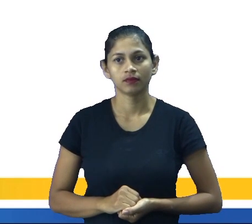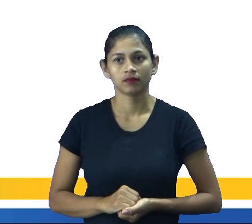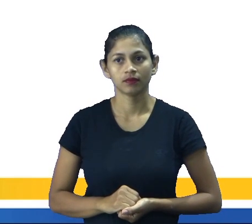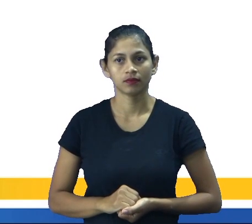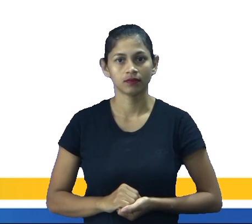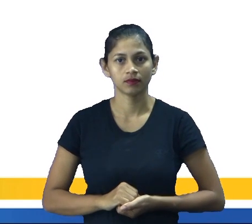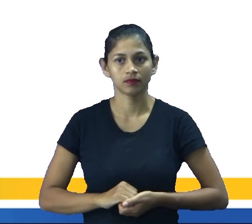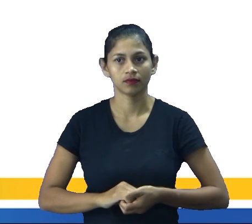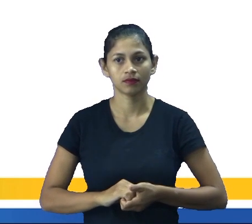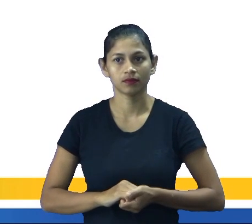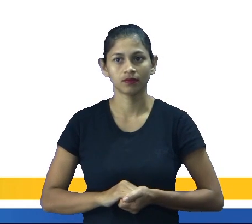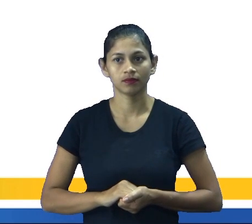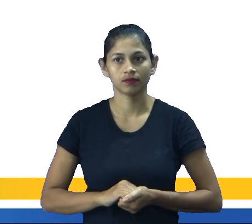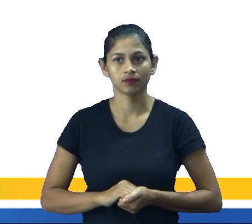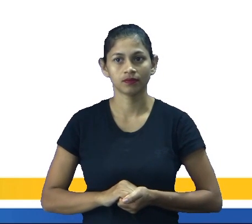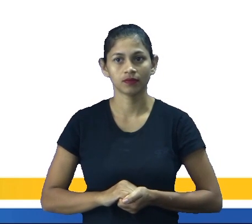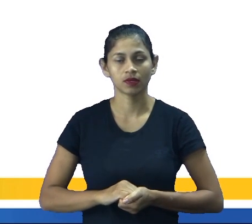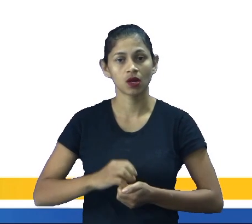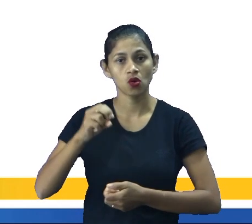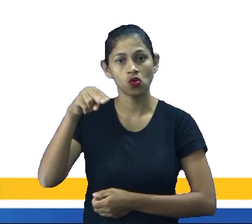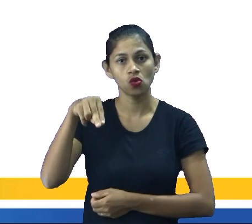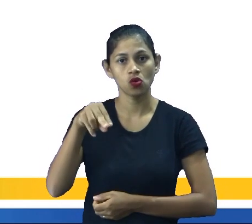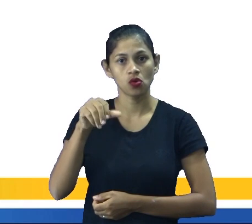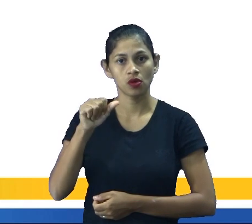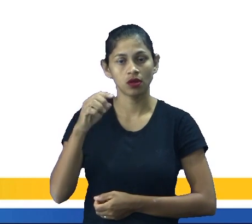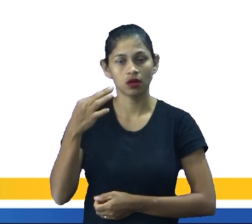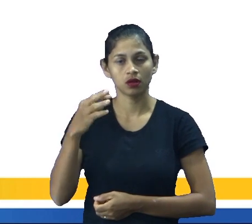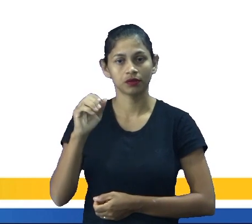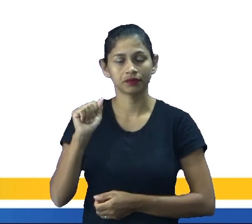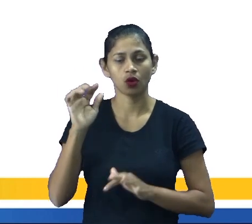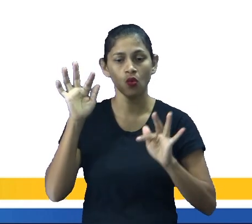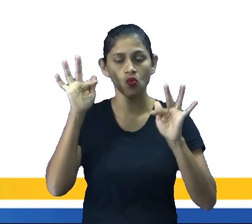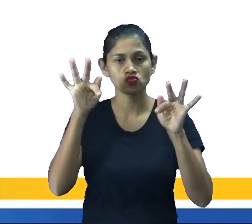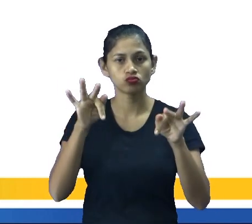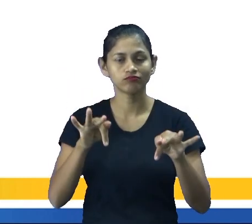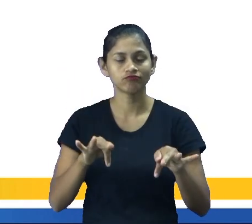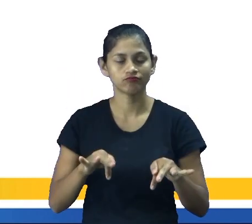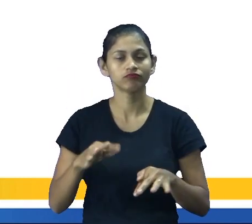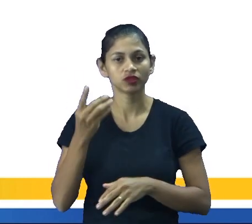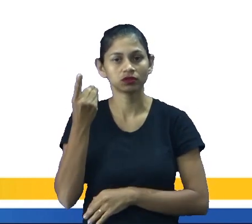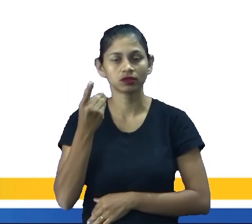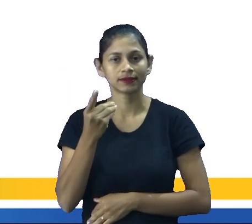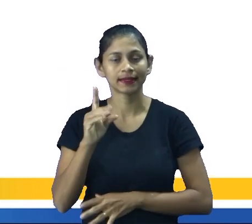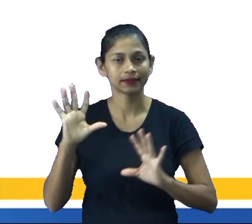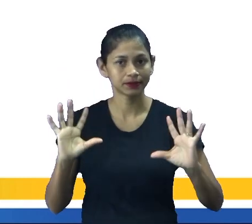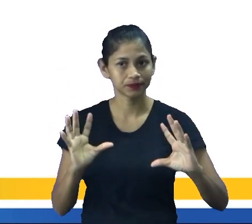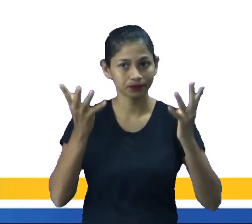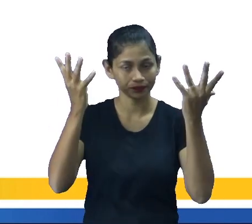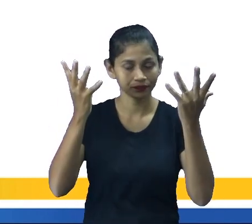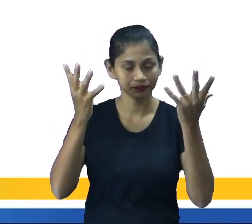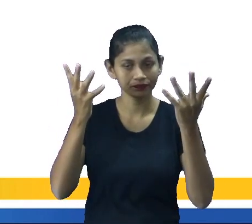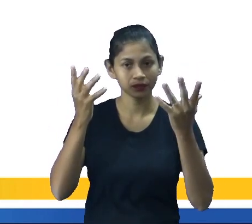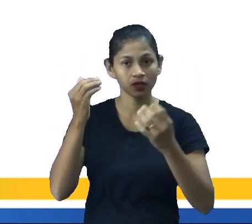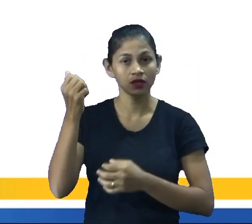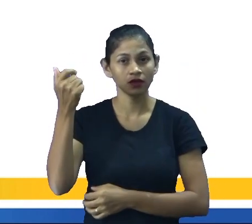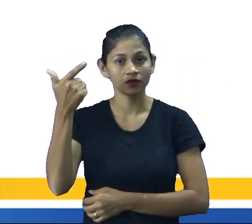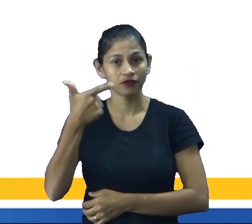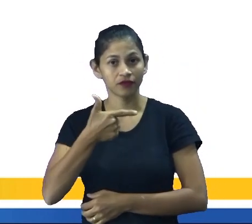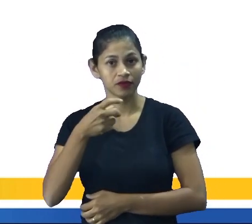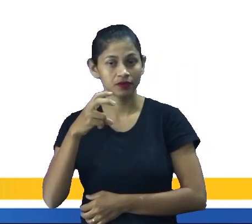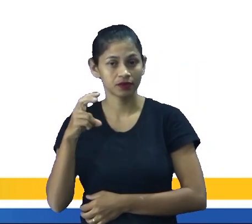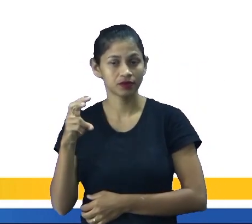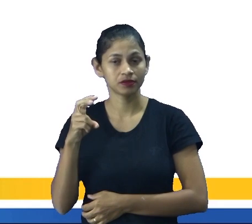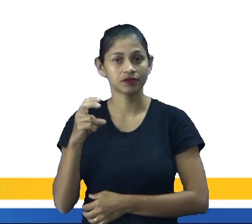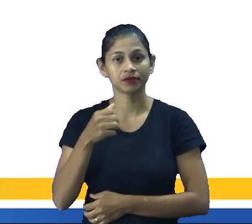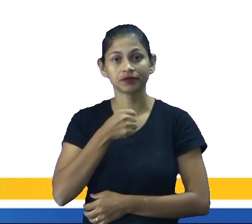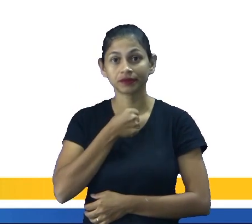Christmas é o Natal, no caso, a nossa última data comemorativa, ok? É comemorado dia 25 de dezembro, em